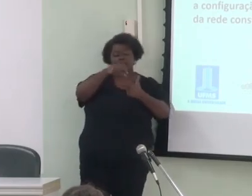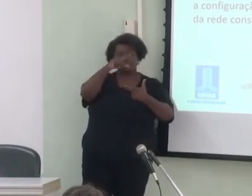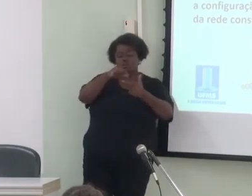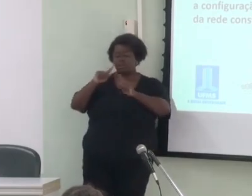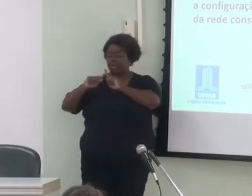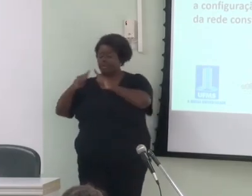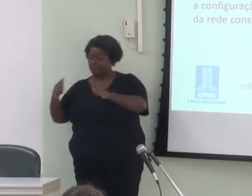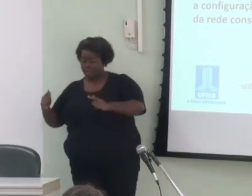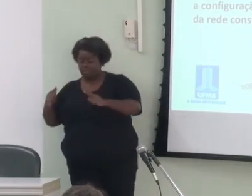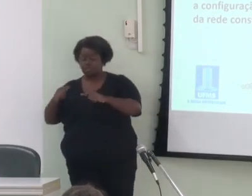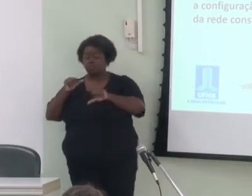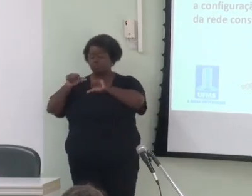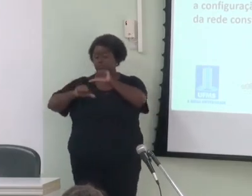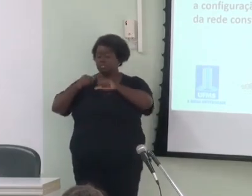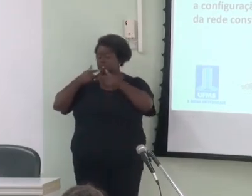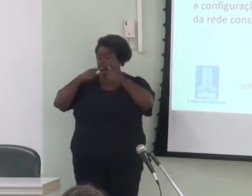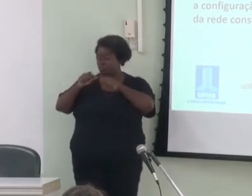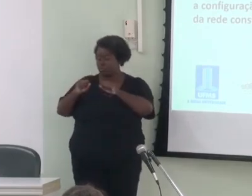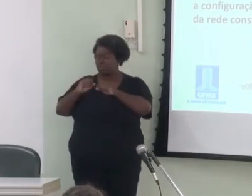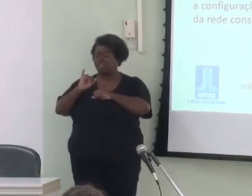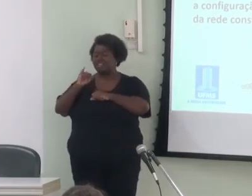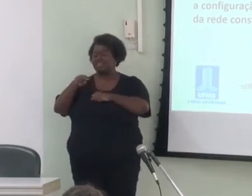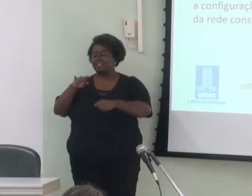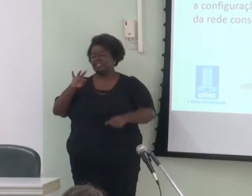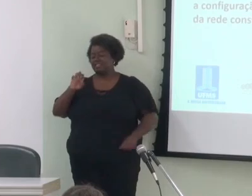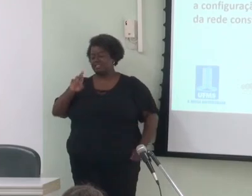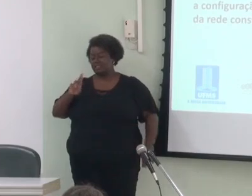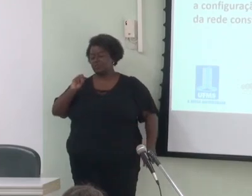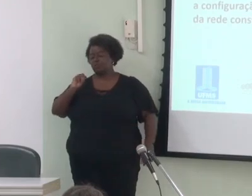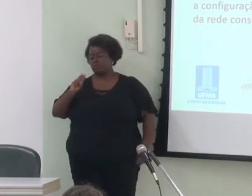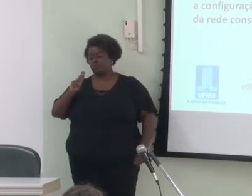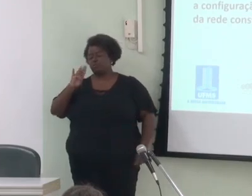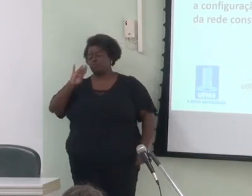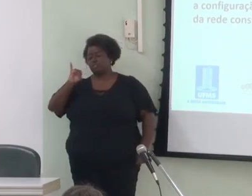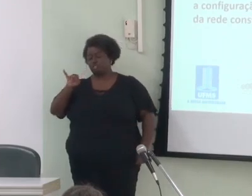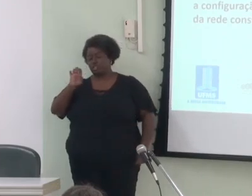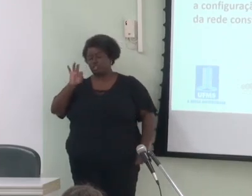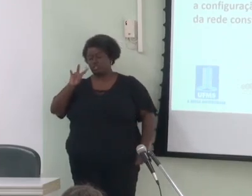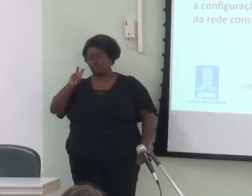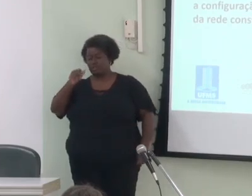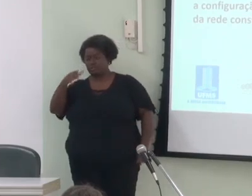linguística e intersubjetivação Com a palavra a professora Thaisa